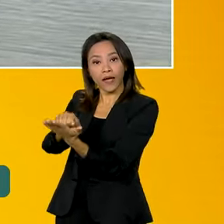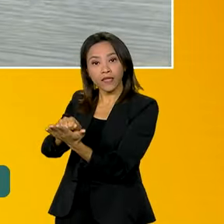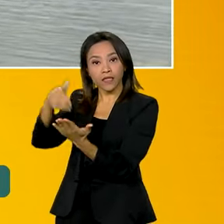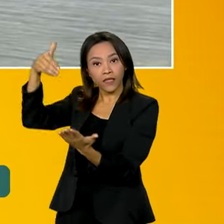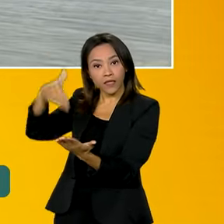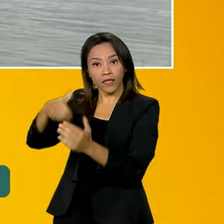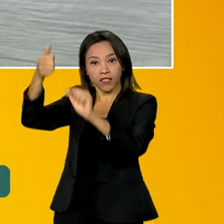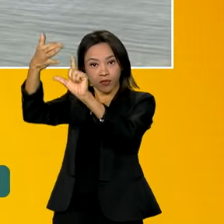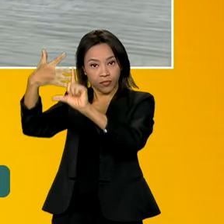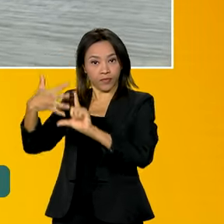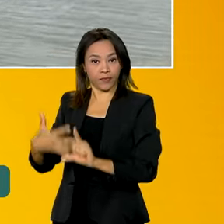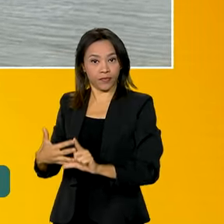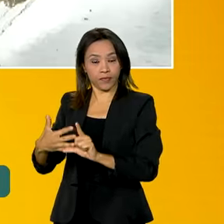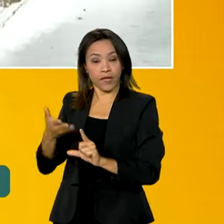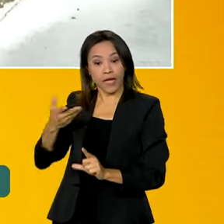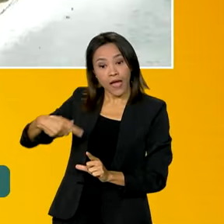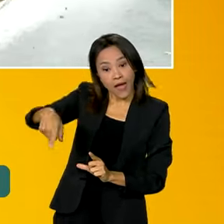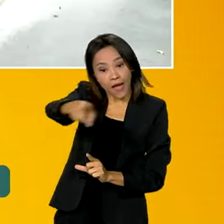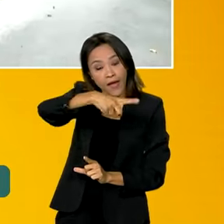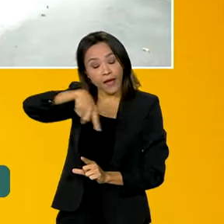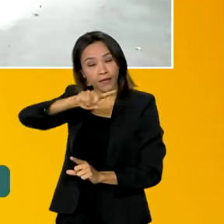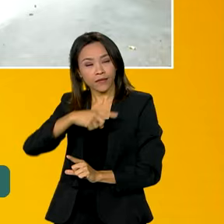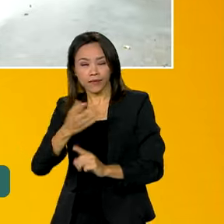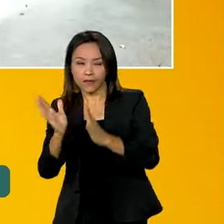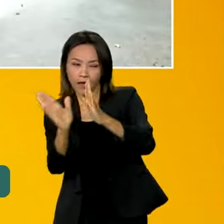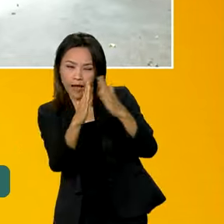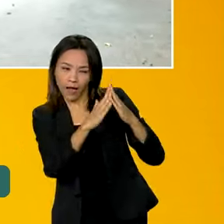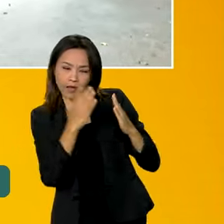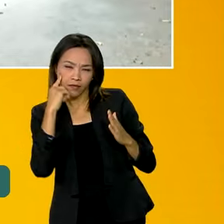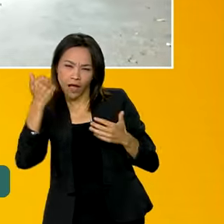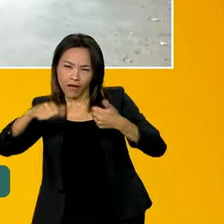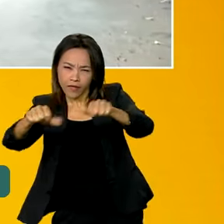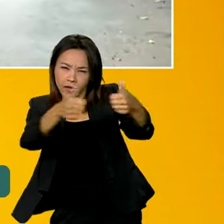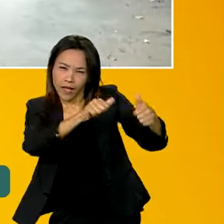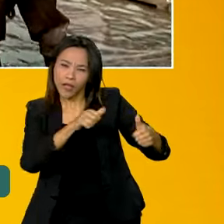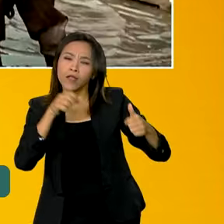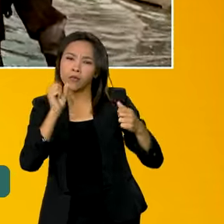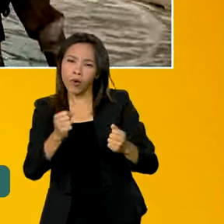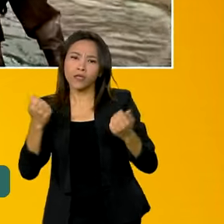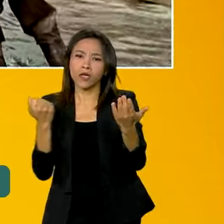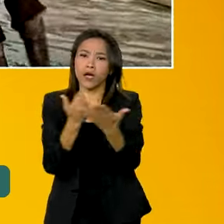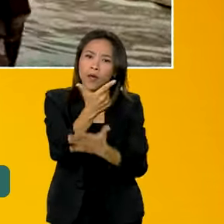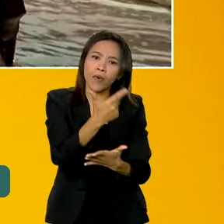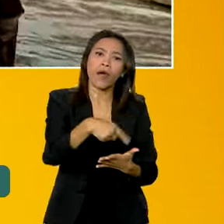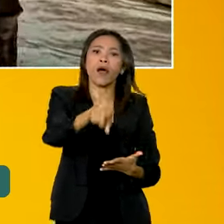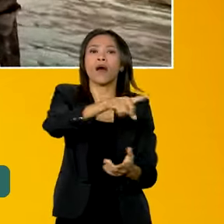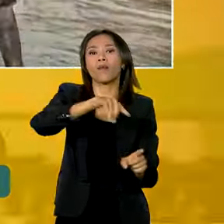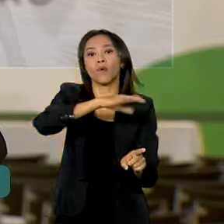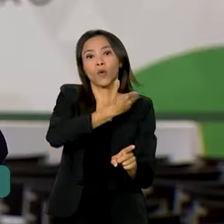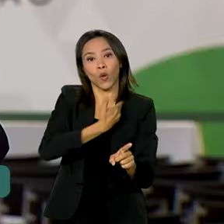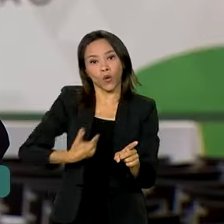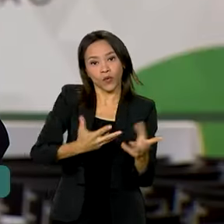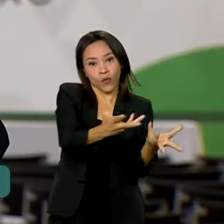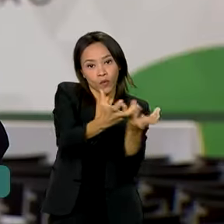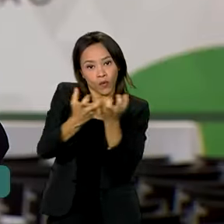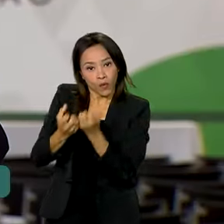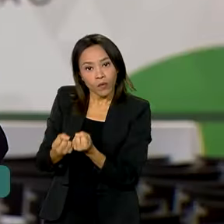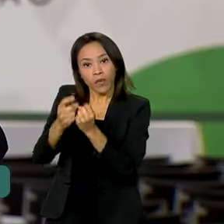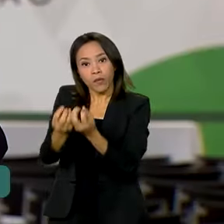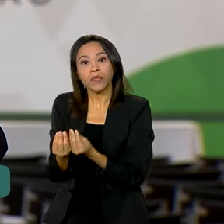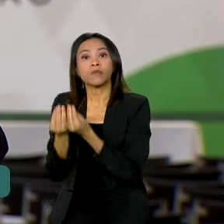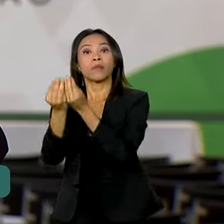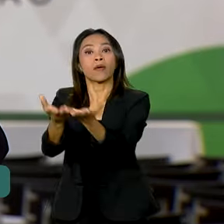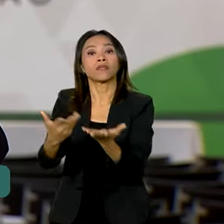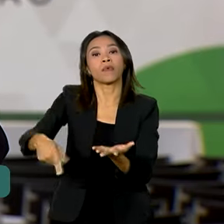neste site. Esses imóveis vão ser avaliados e podem ser adquiridos para o governo para ser repassado para essas famílias. Desse